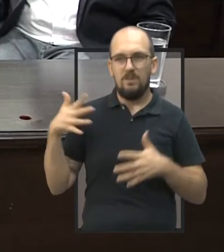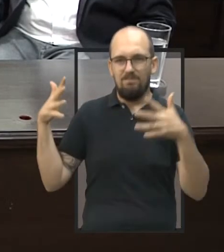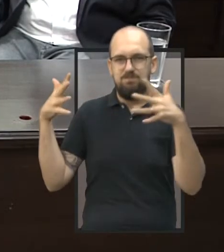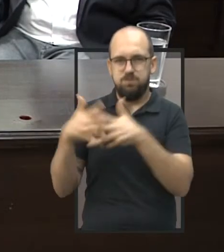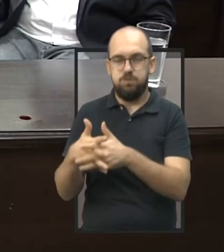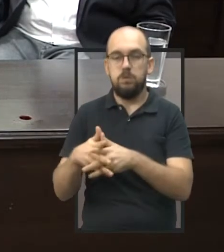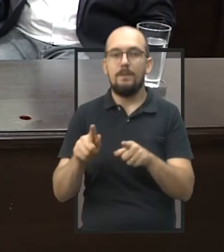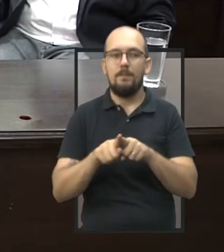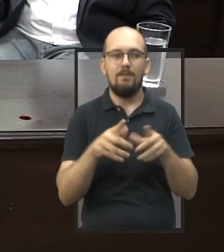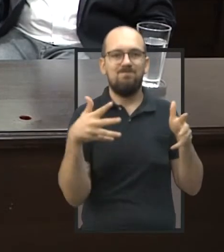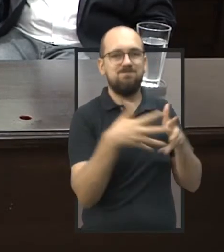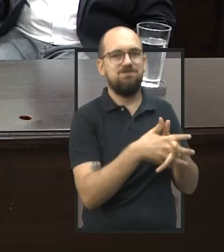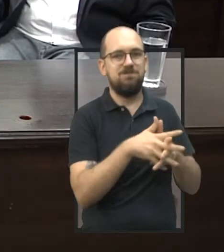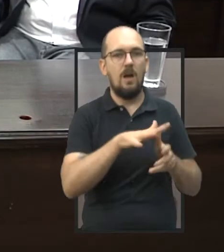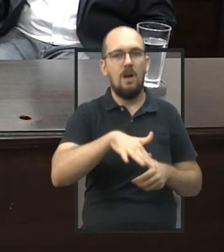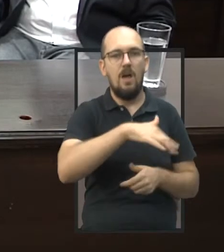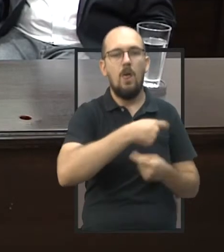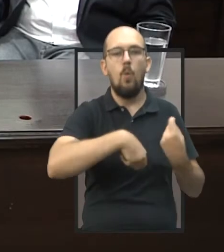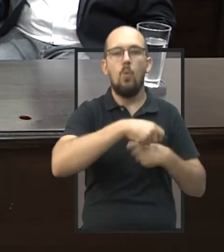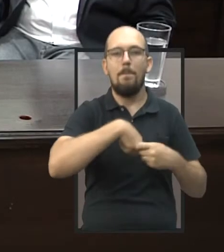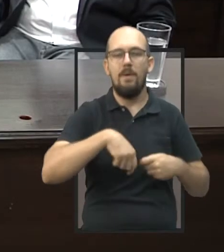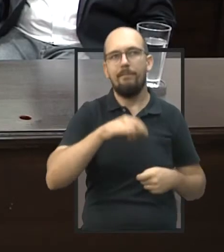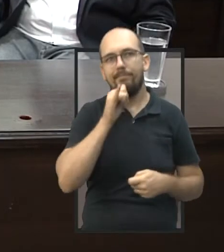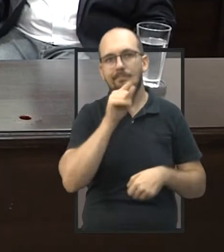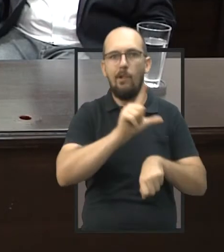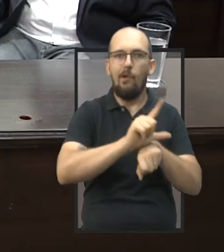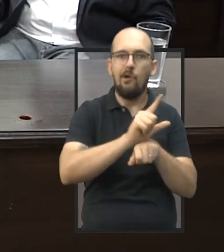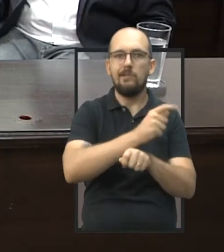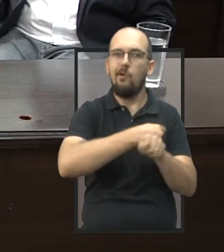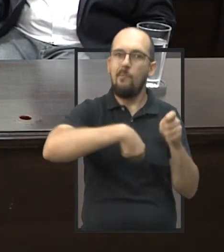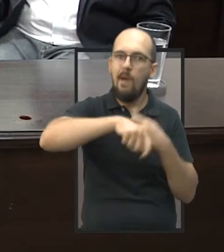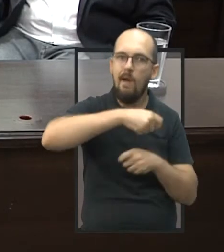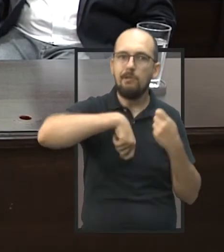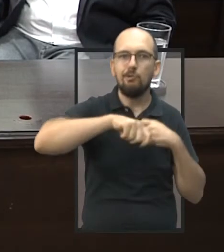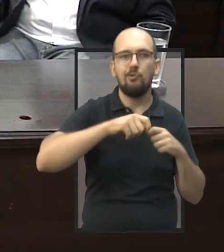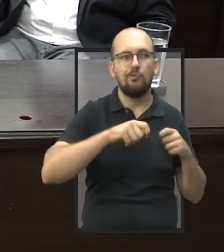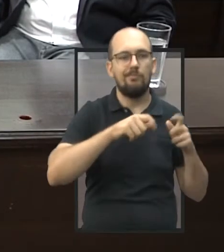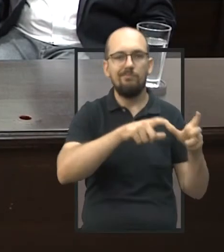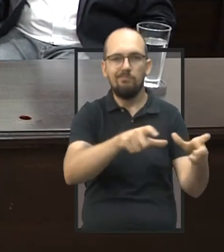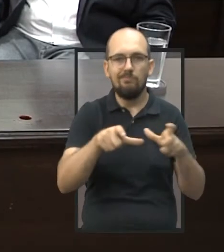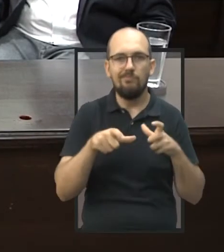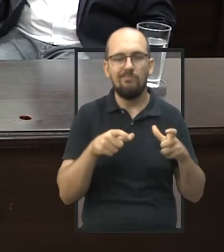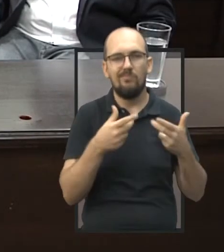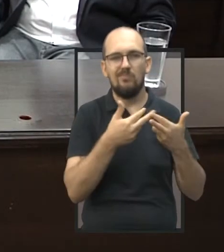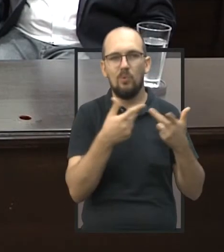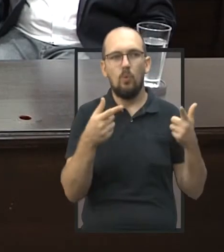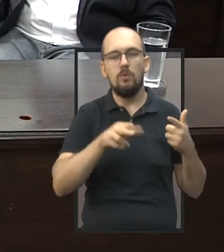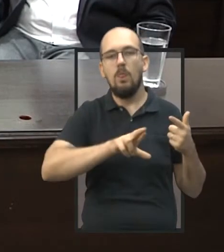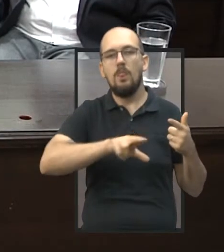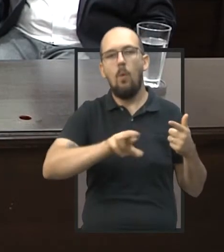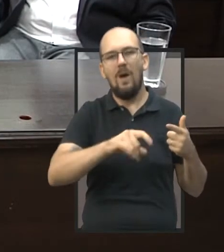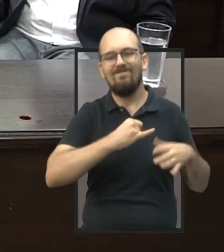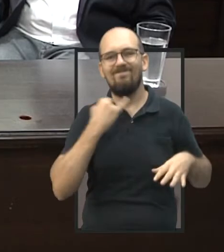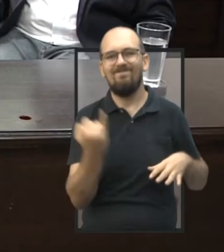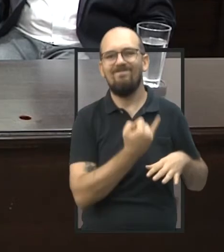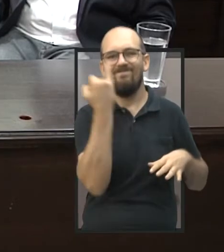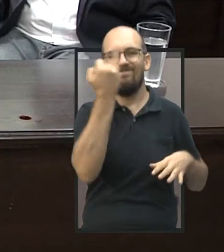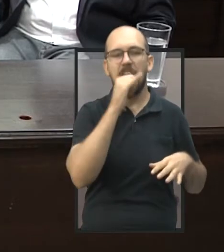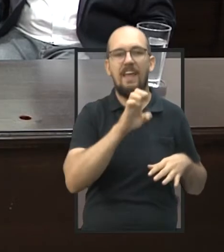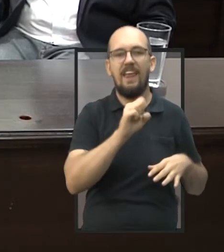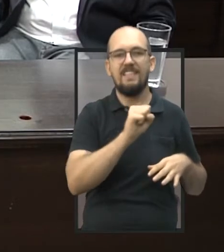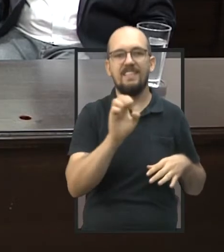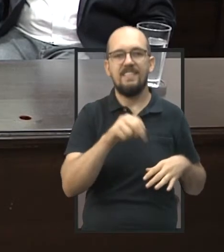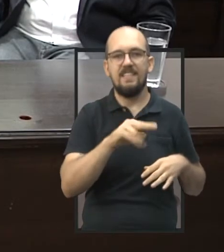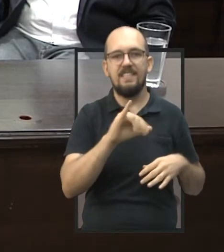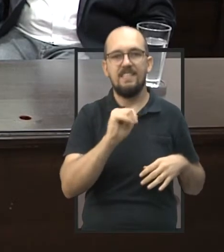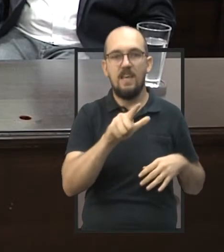bastante a área econômica, os comércios, principalmente as atividades não essenciais que tiveram que ficar